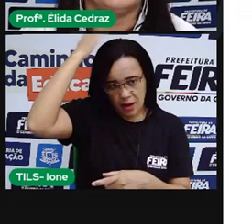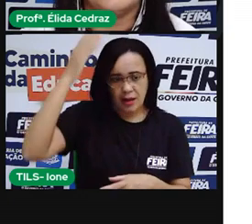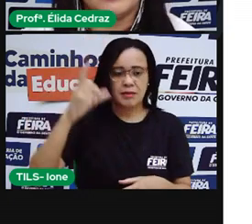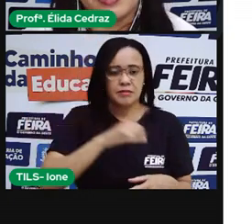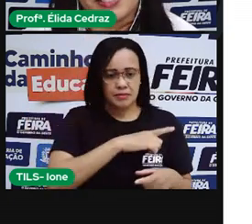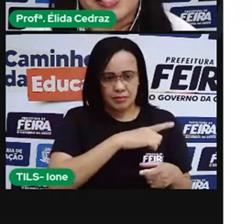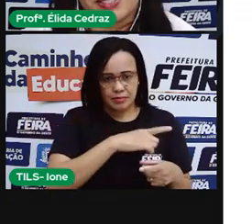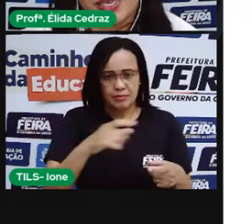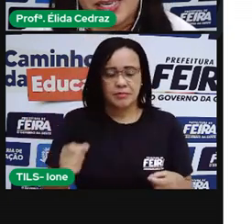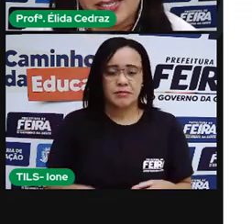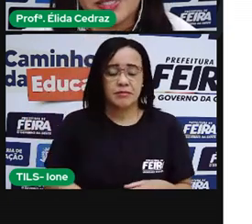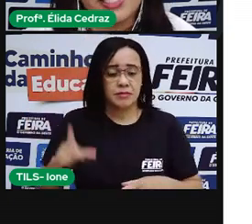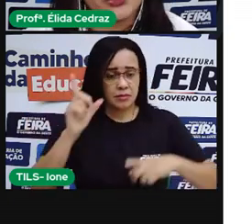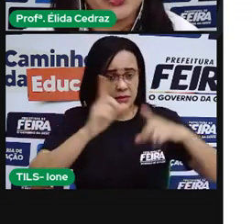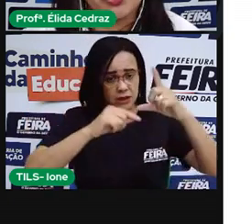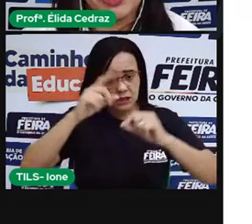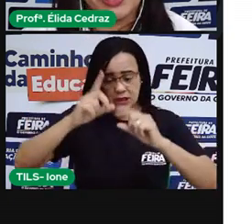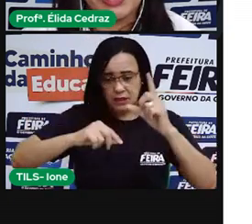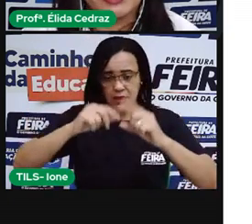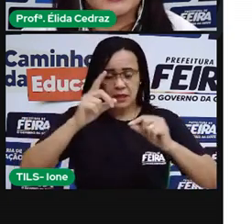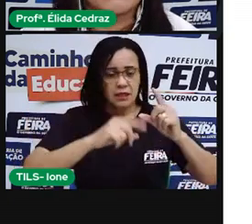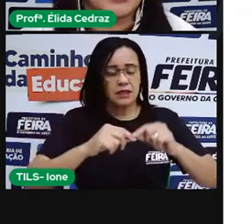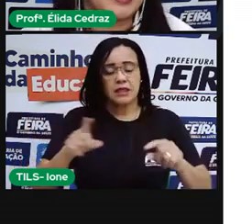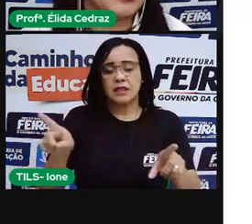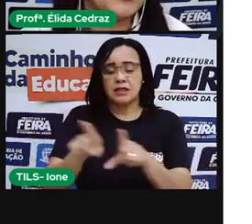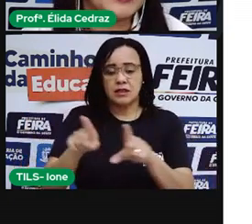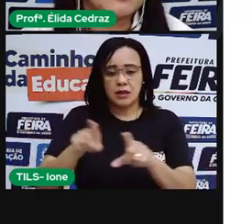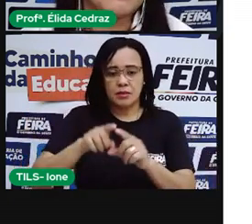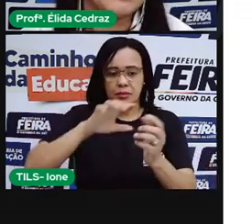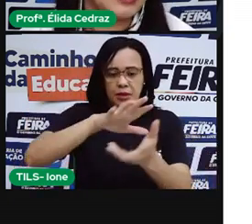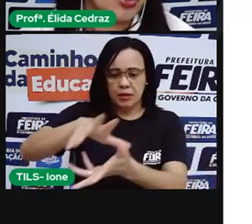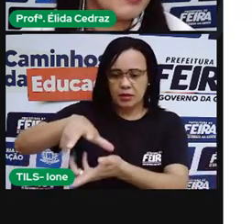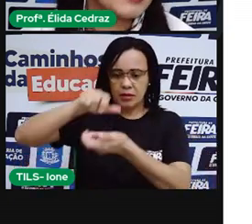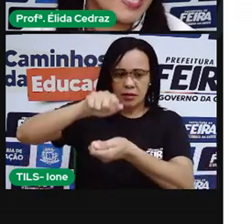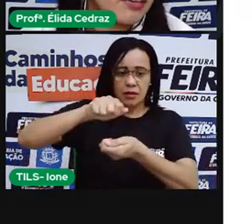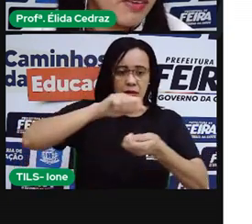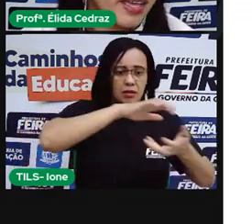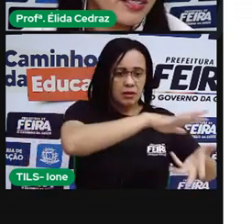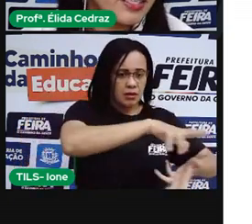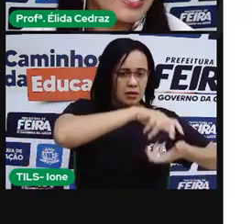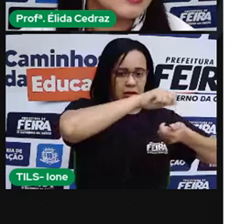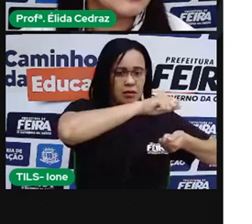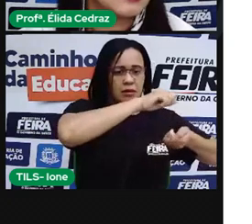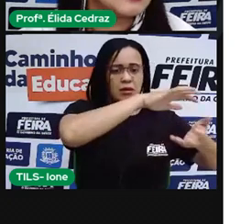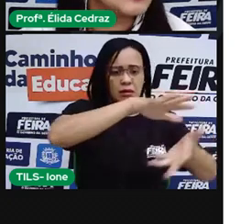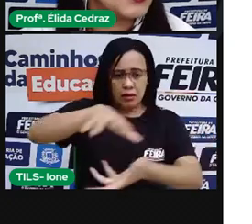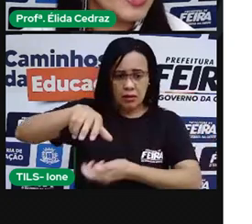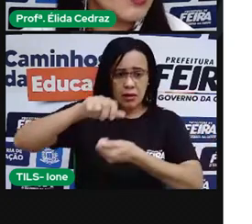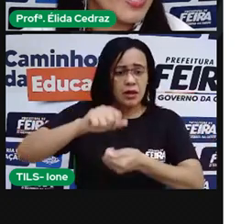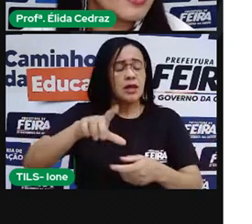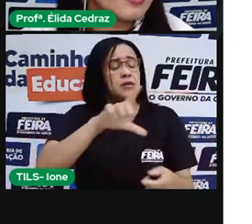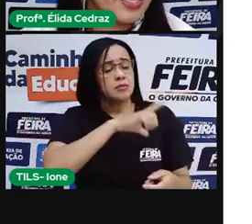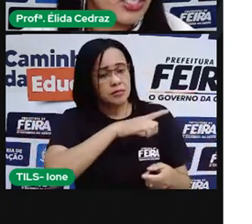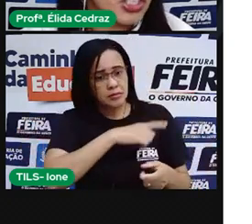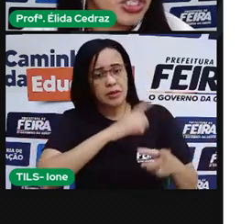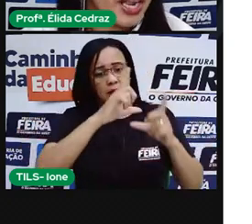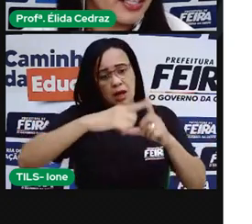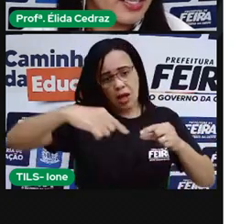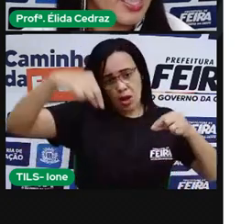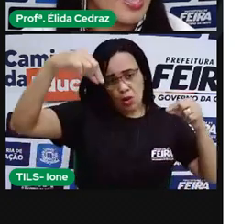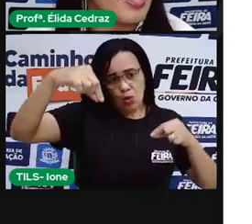Além das estrelas e dos planetas, a Lua também é observada e tem as suas fases